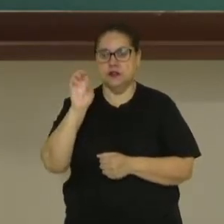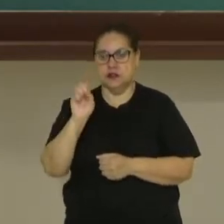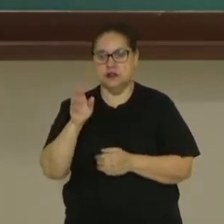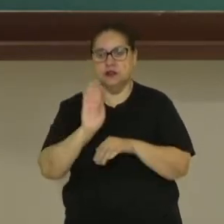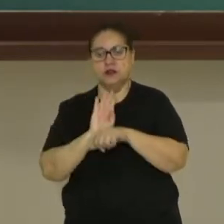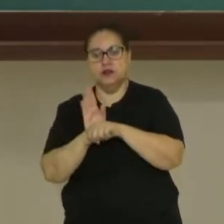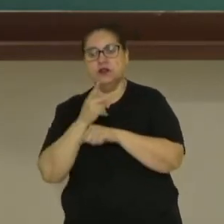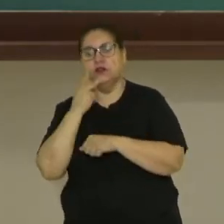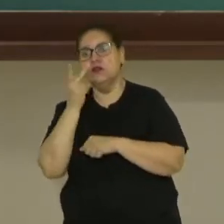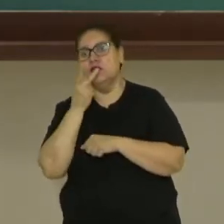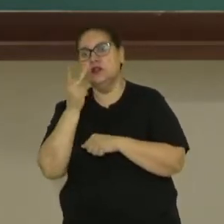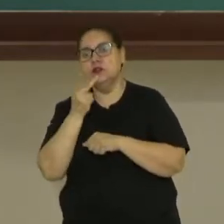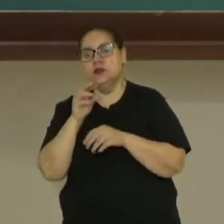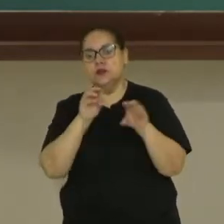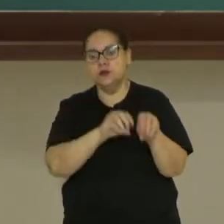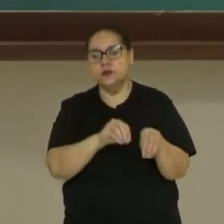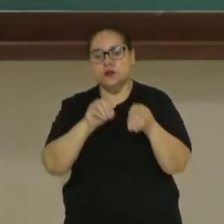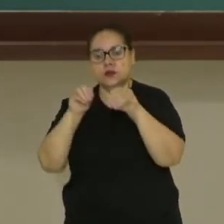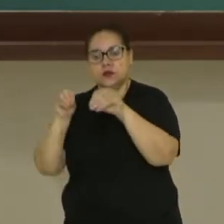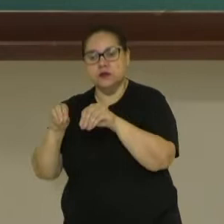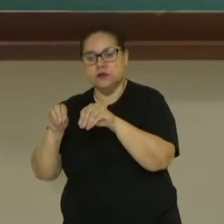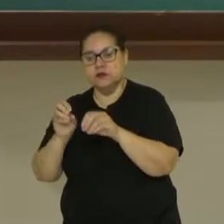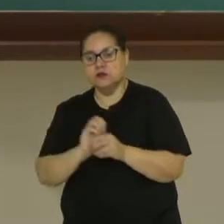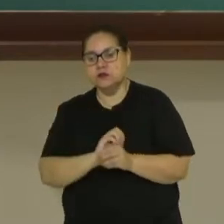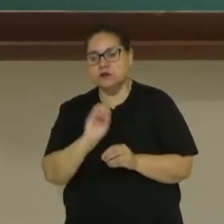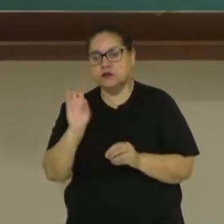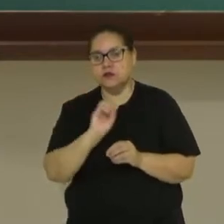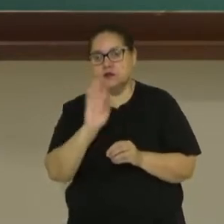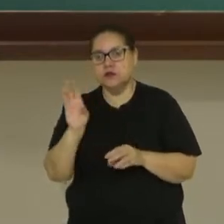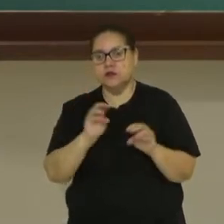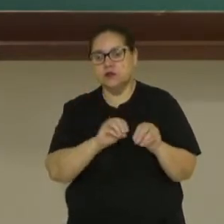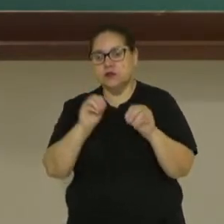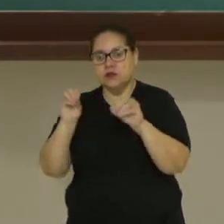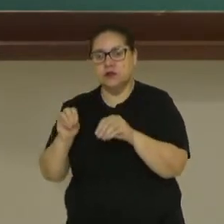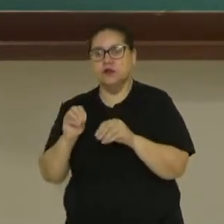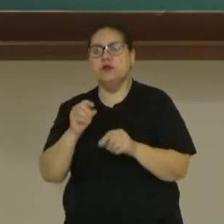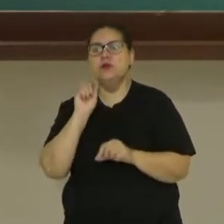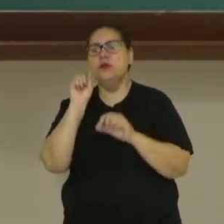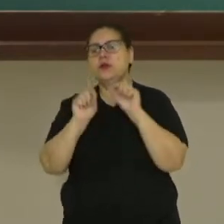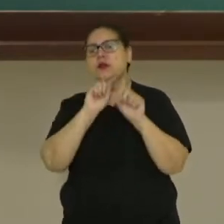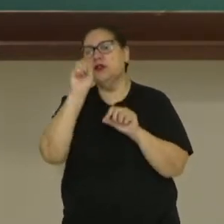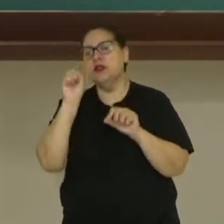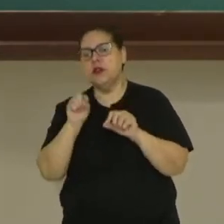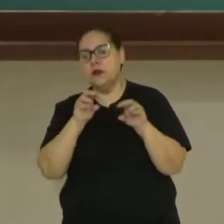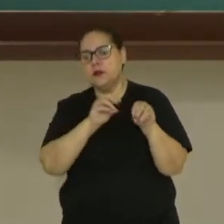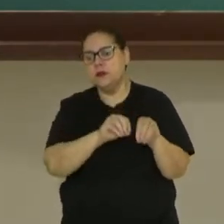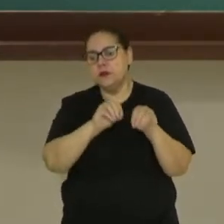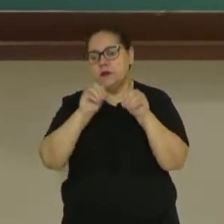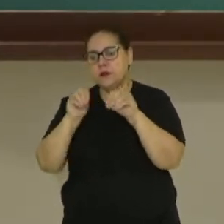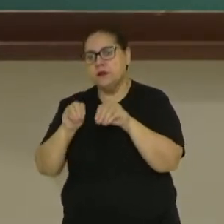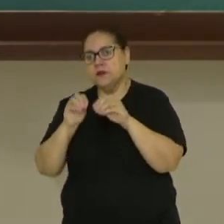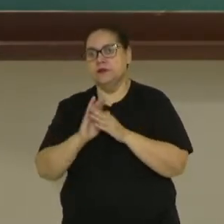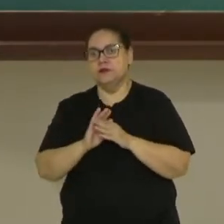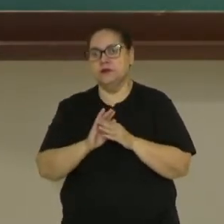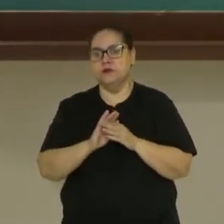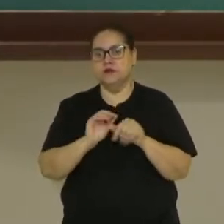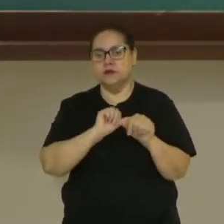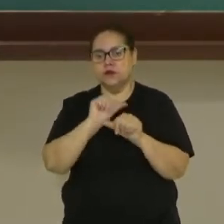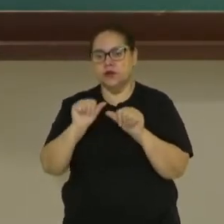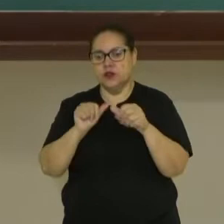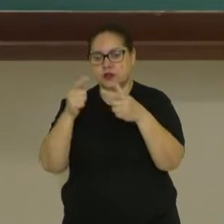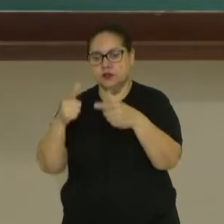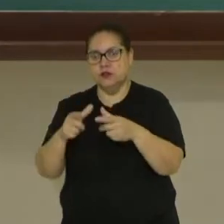falaremos então sobre migrações e os fluxos migratórios, o vem então a ser as migrações e os fluxos migratórios, tá bom?